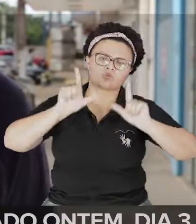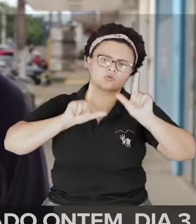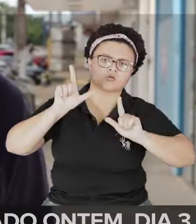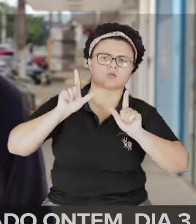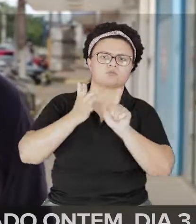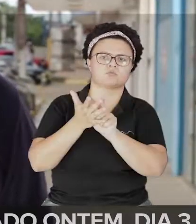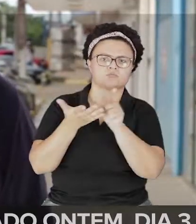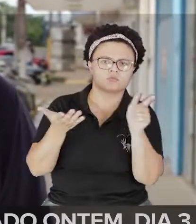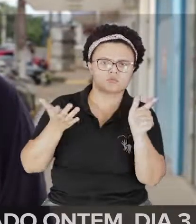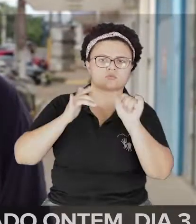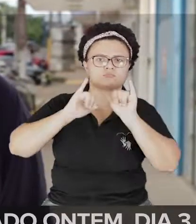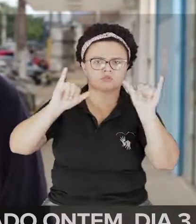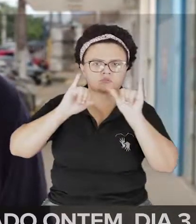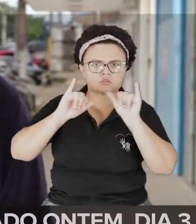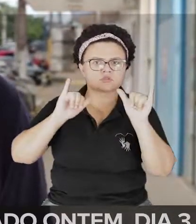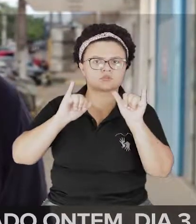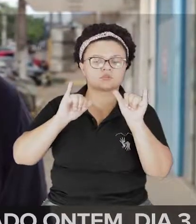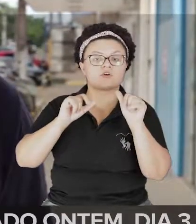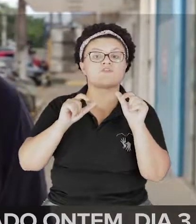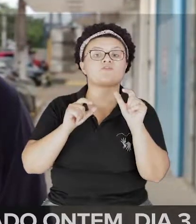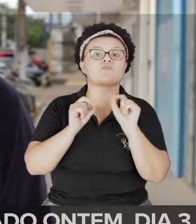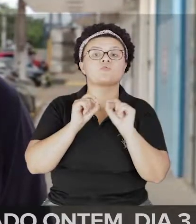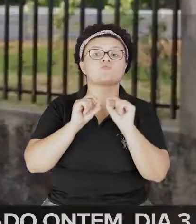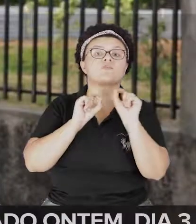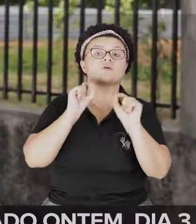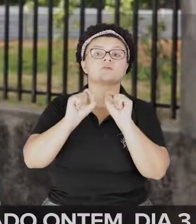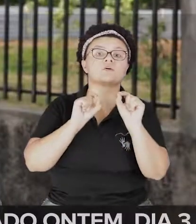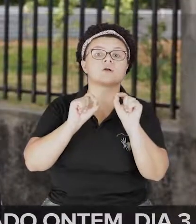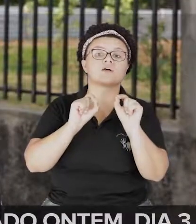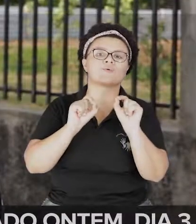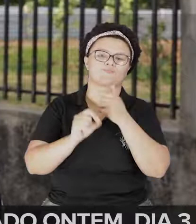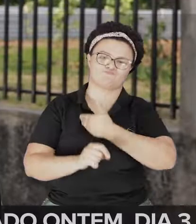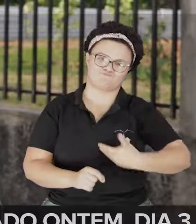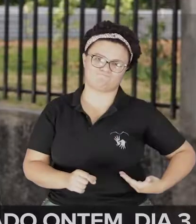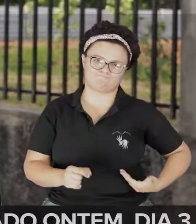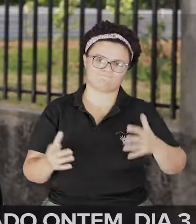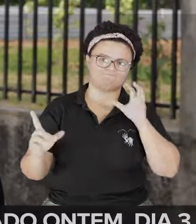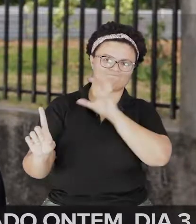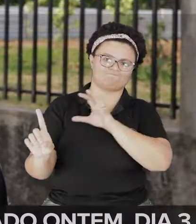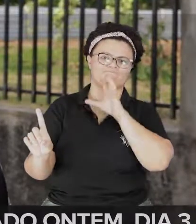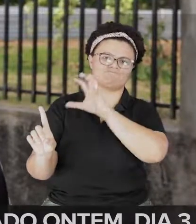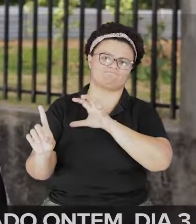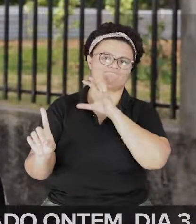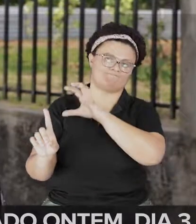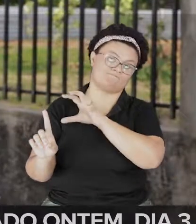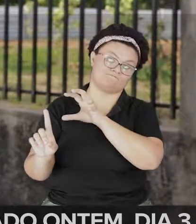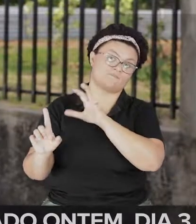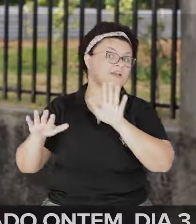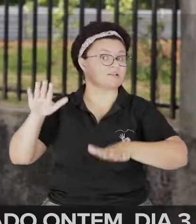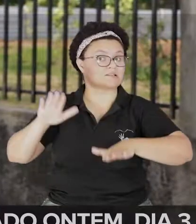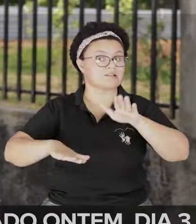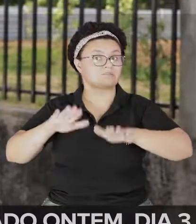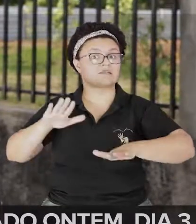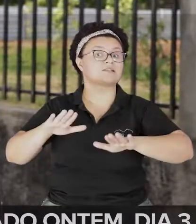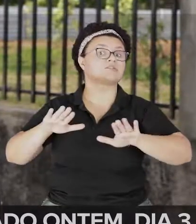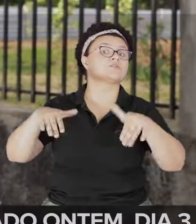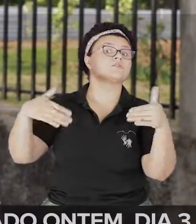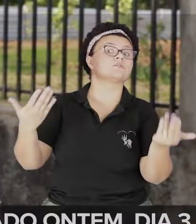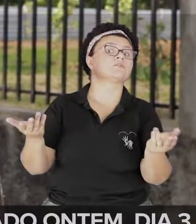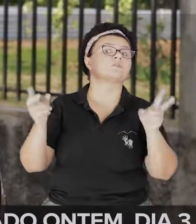mais que eles sejam fortes, mas eles sofrem influência do governo. Assim, depende muito do que, de qual é o tema, sabe?